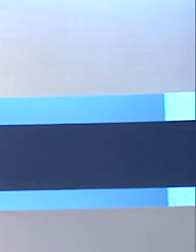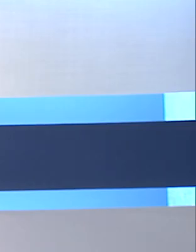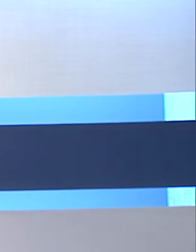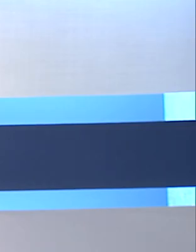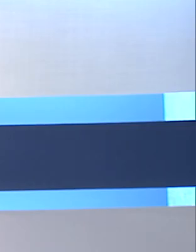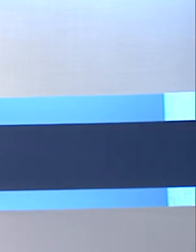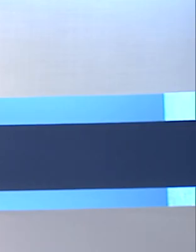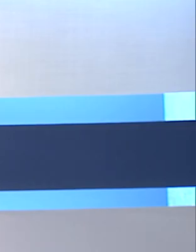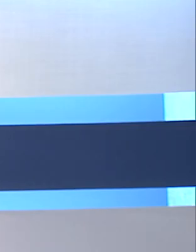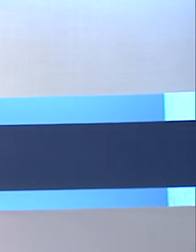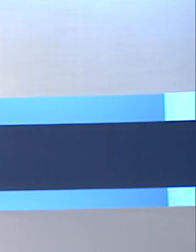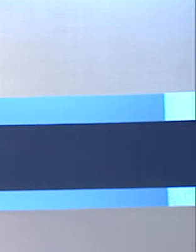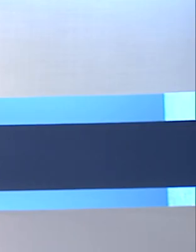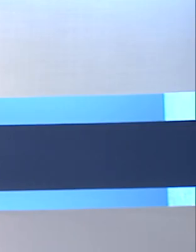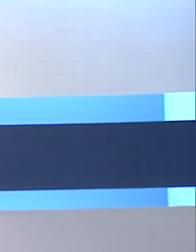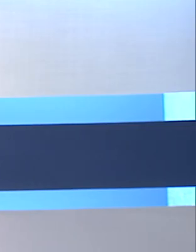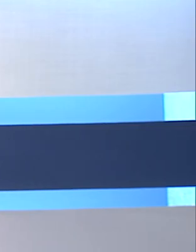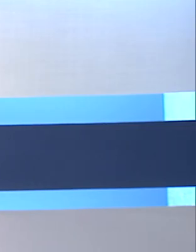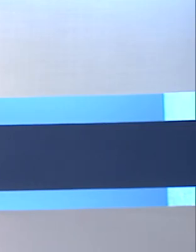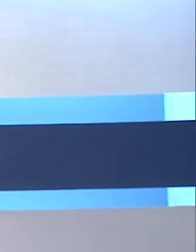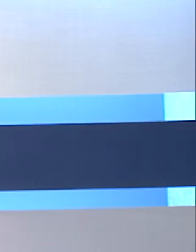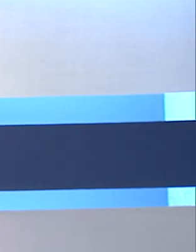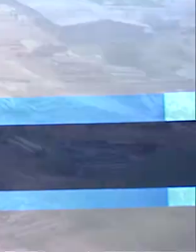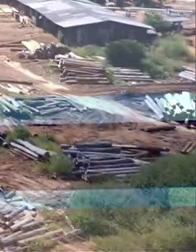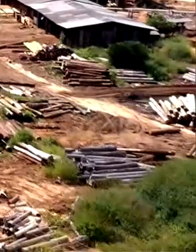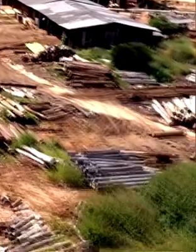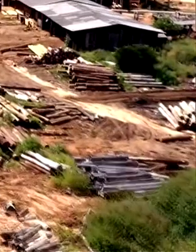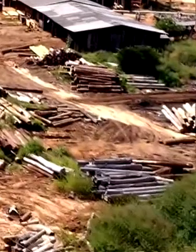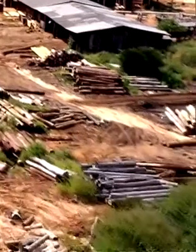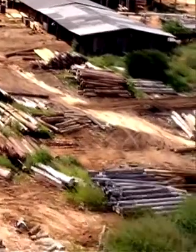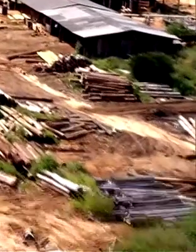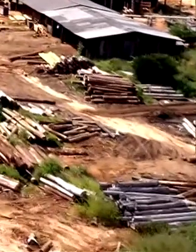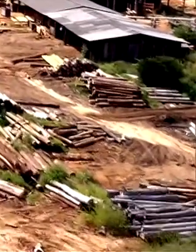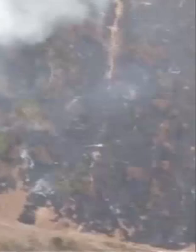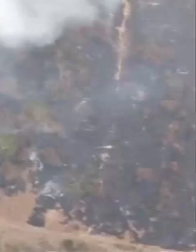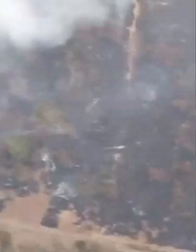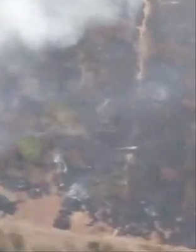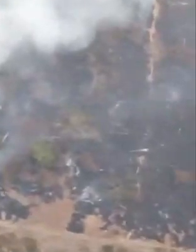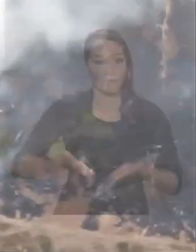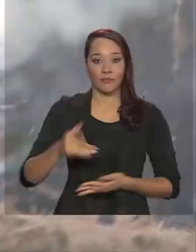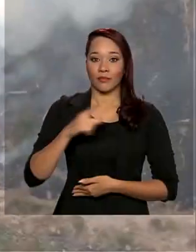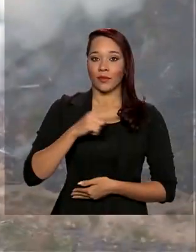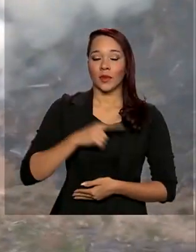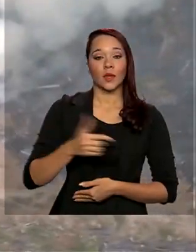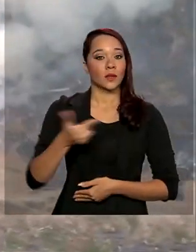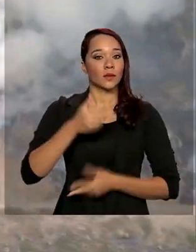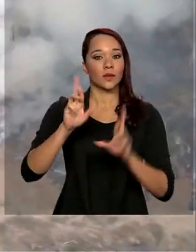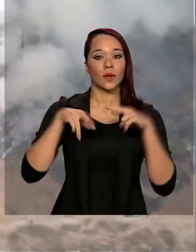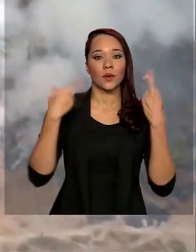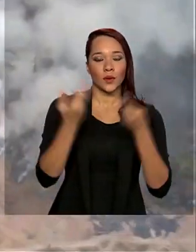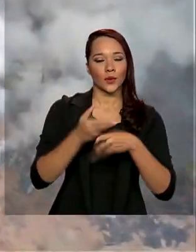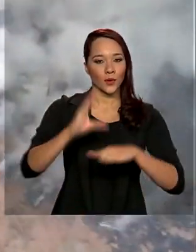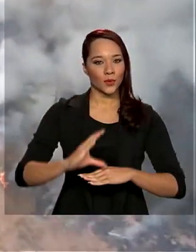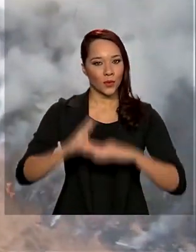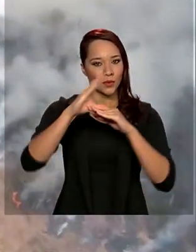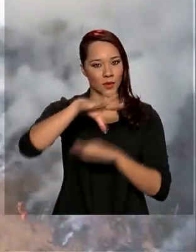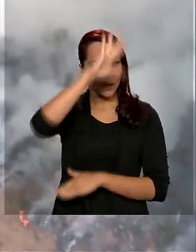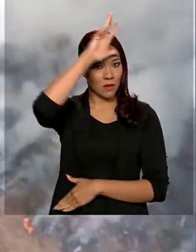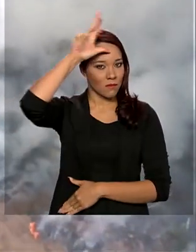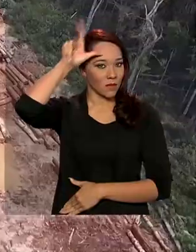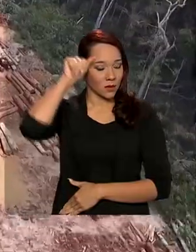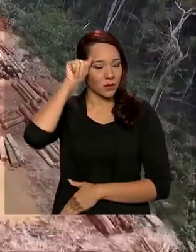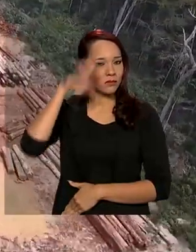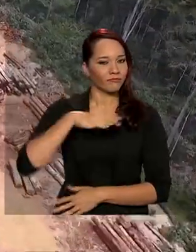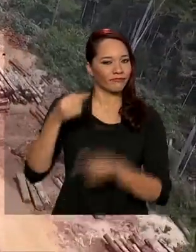Olá, bom dia! Vice-presidente Hamilton Mourão comanda hoje a segunda reunião do Conselho da Amazônia para